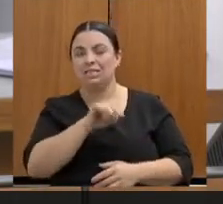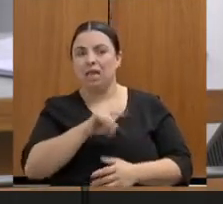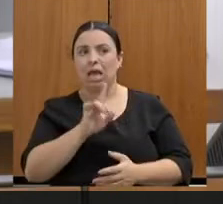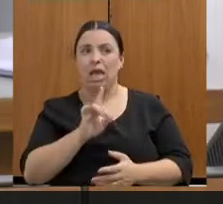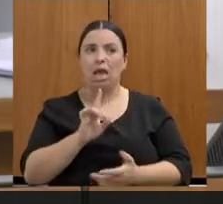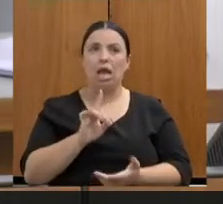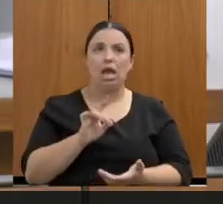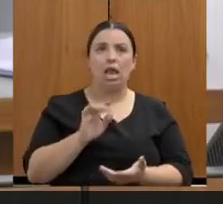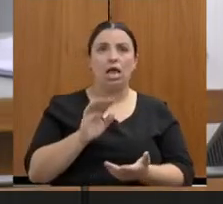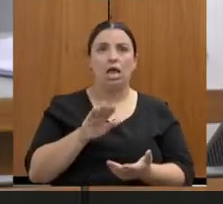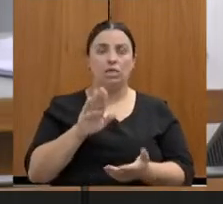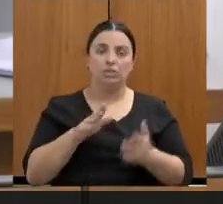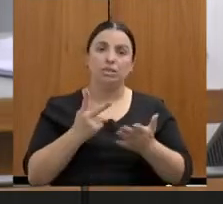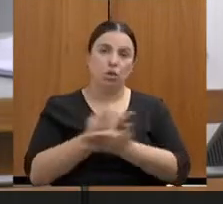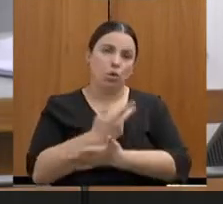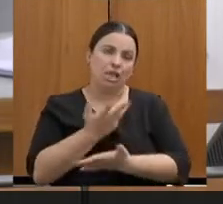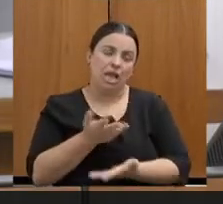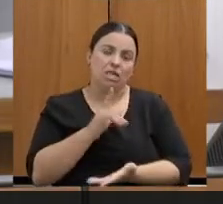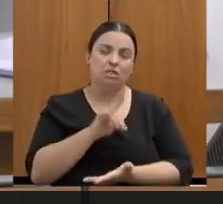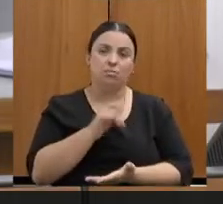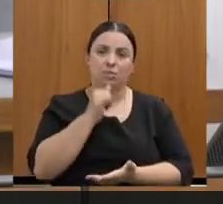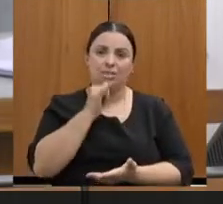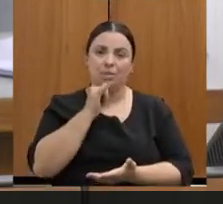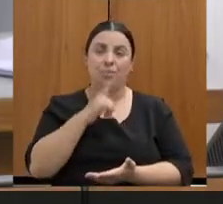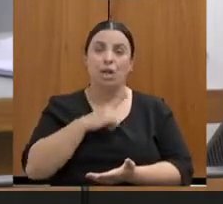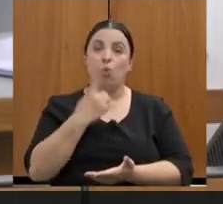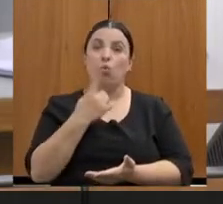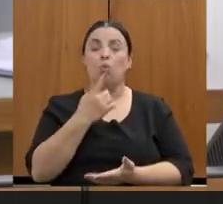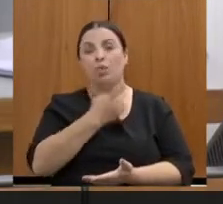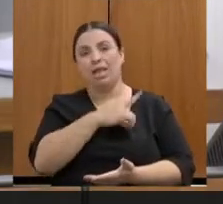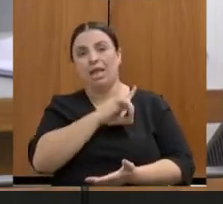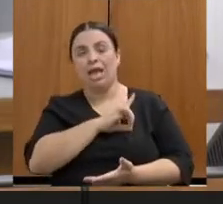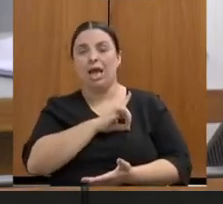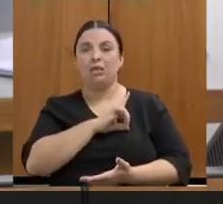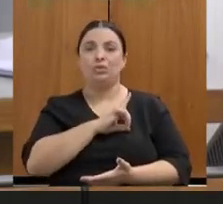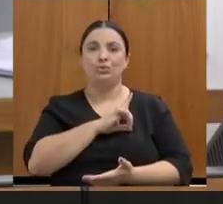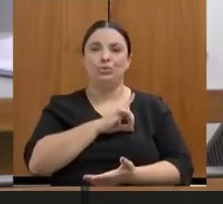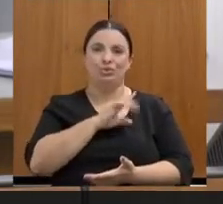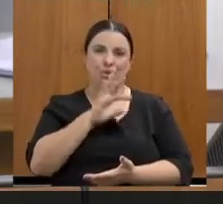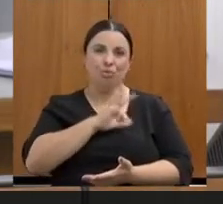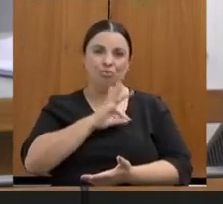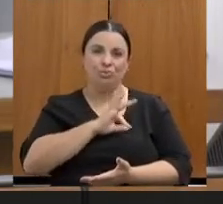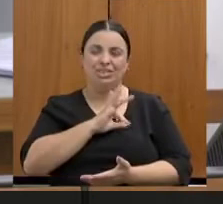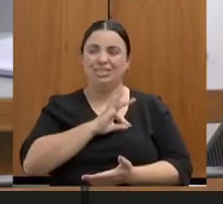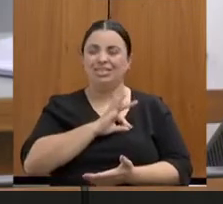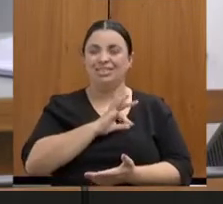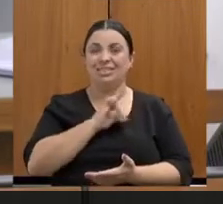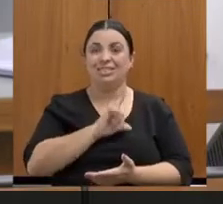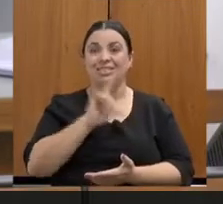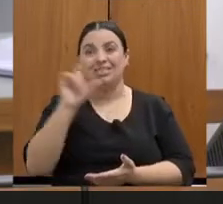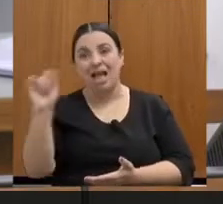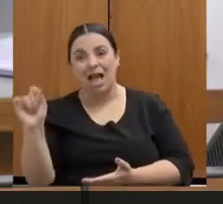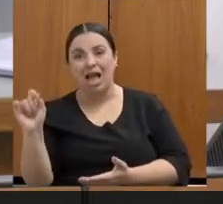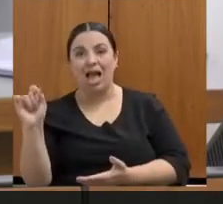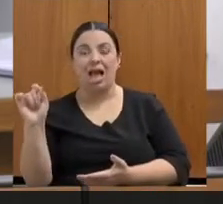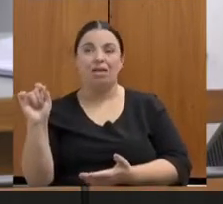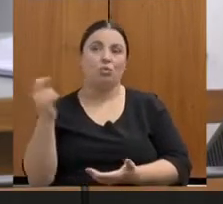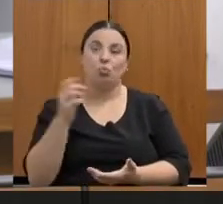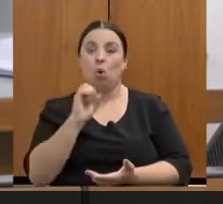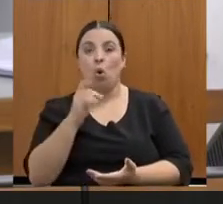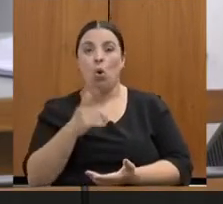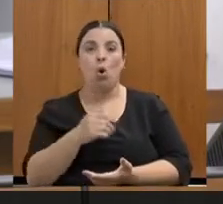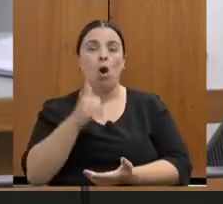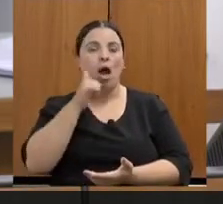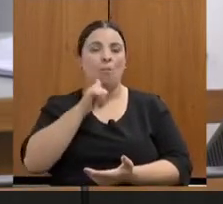Porque, às vezes, acontece. Um delegado de polícia que sai, uma delegada de polícia que, às vezes, sai de licença de